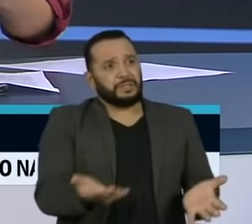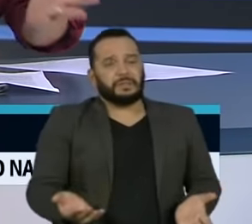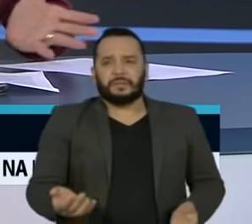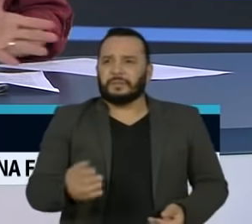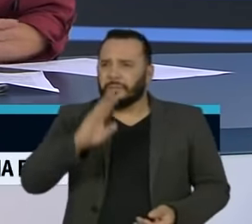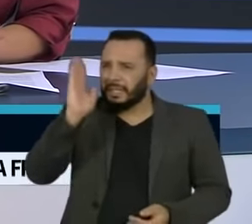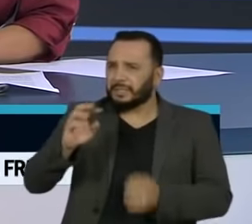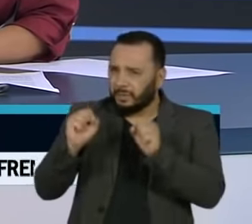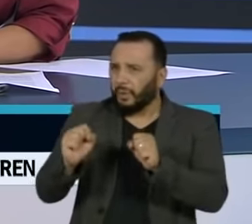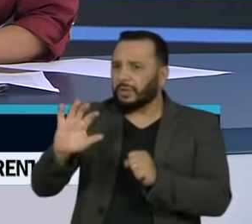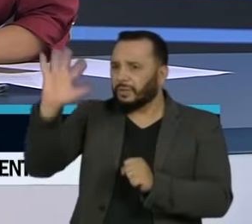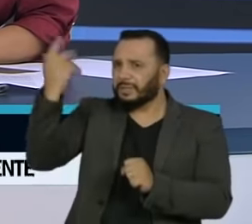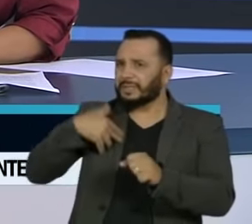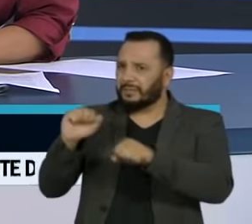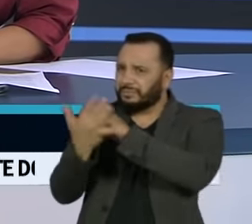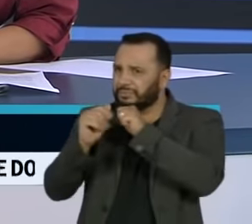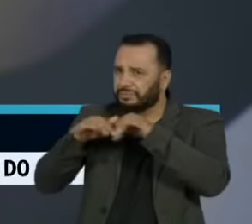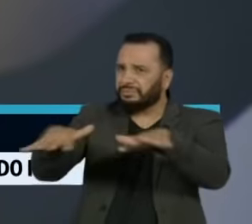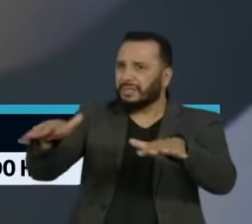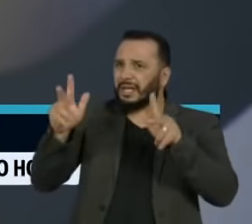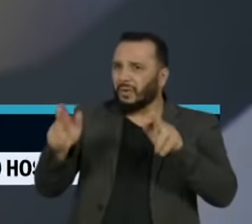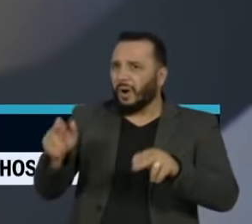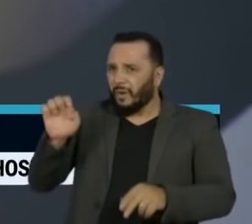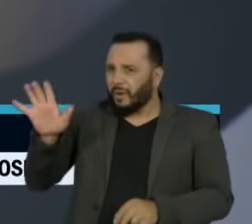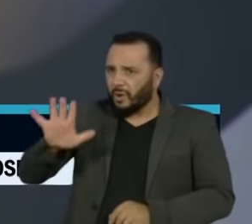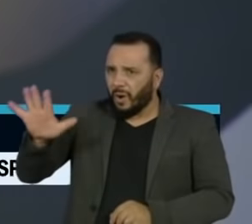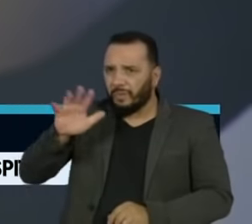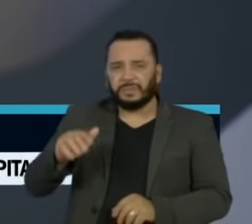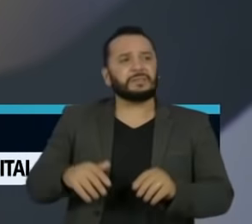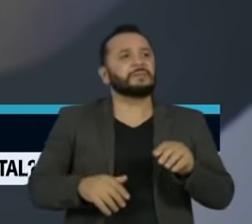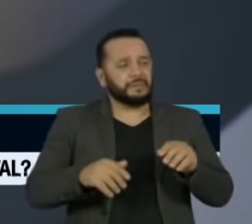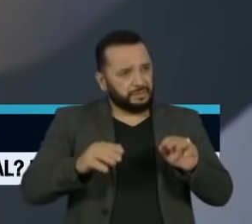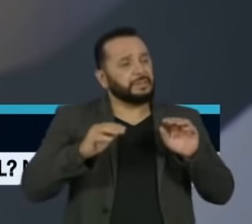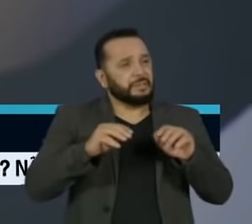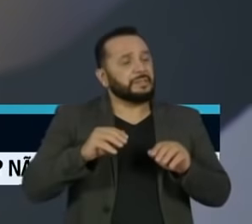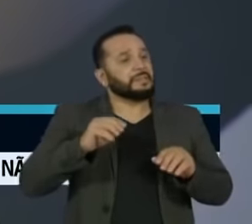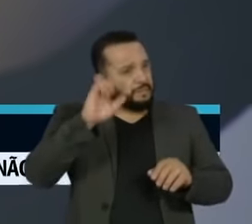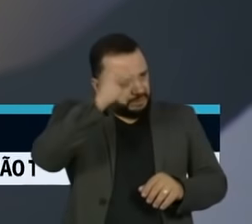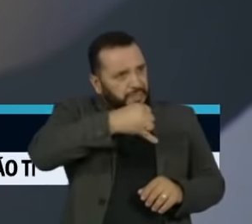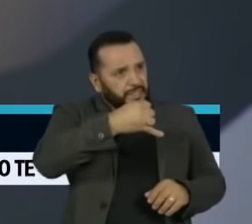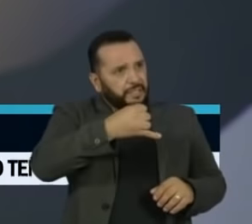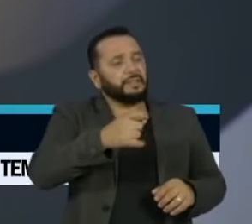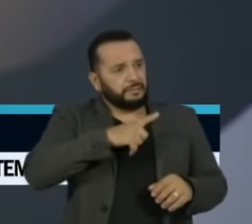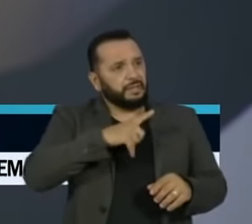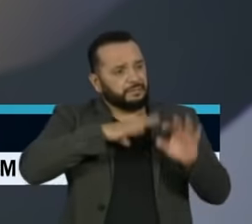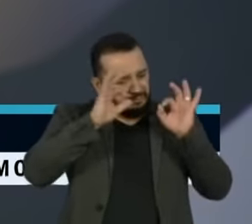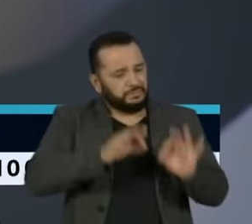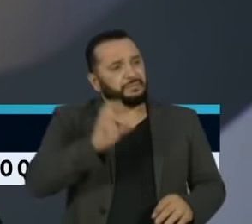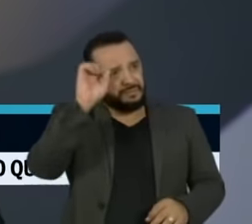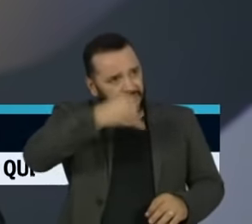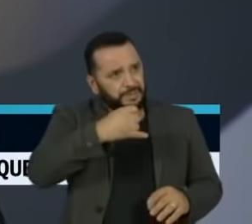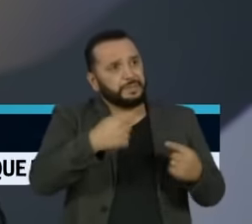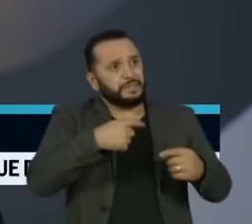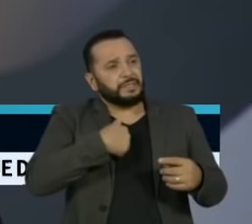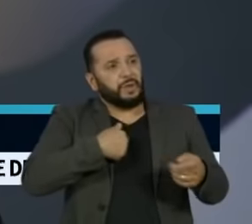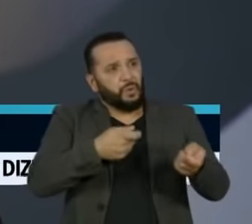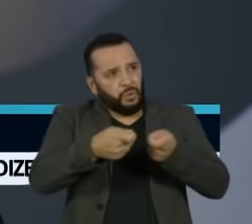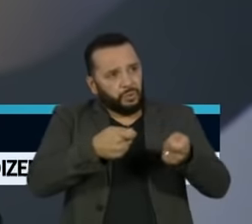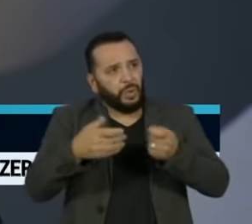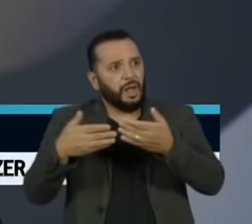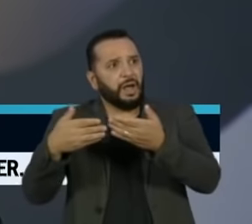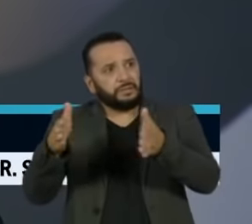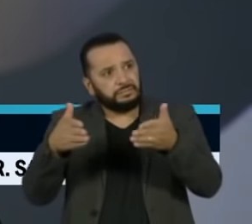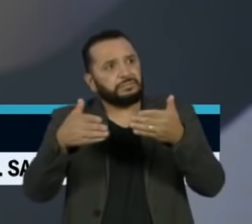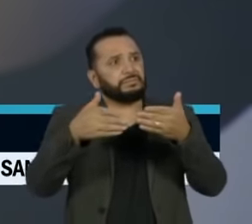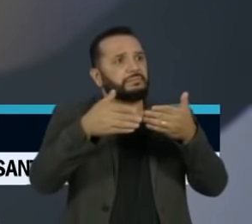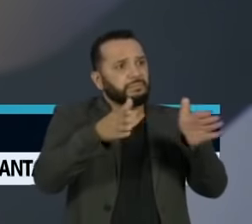essa segunda onda que a Europa está vivendo agora. Com certeza. É uma questão de controlar a reabertura com um pouco mais de bom